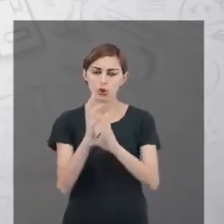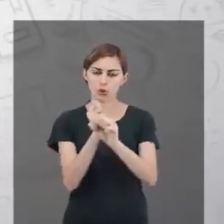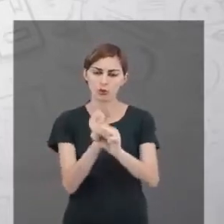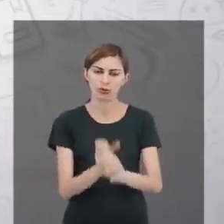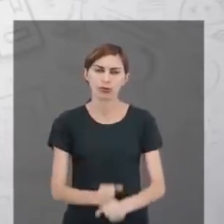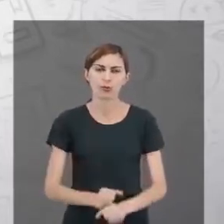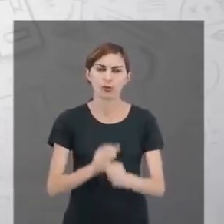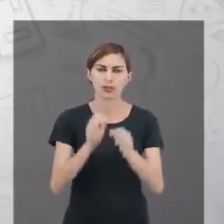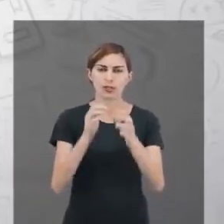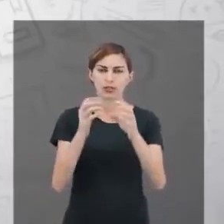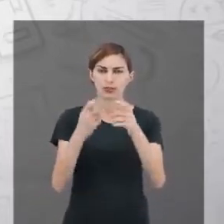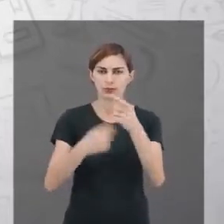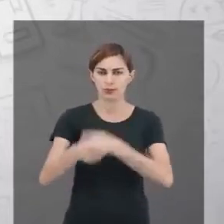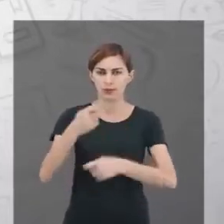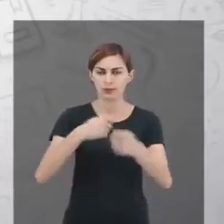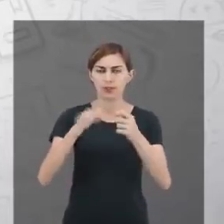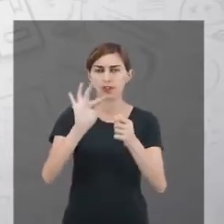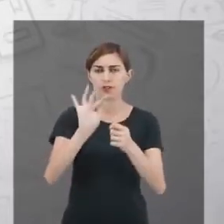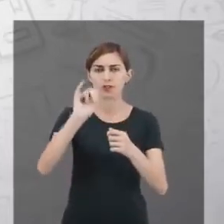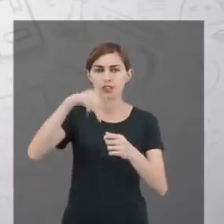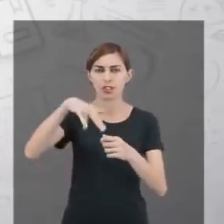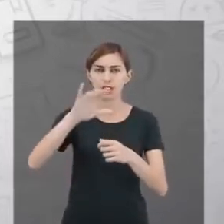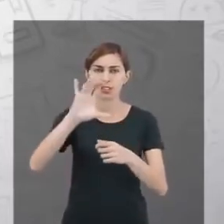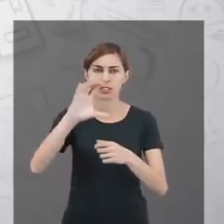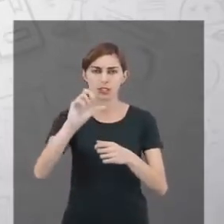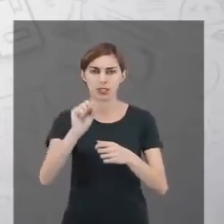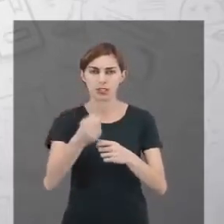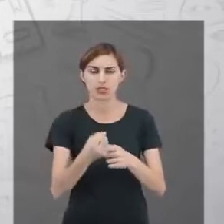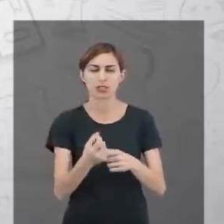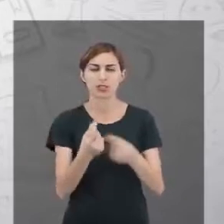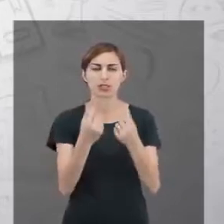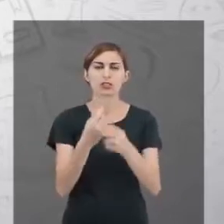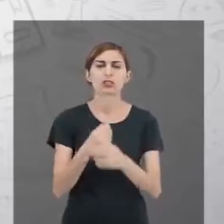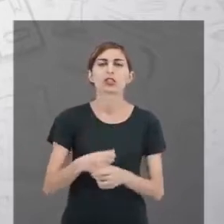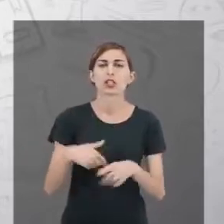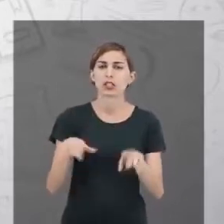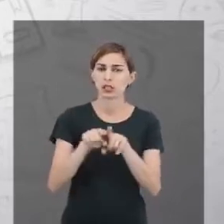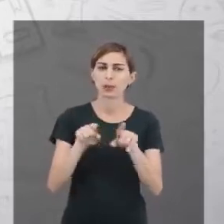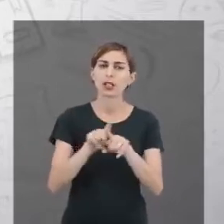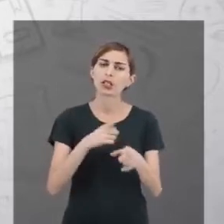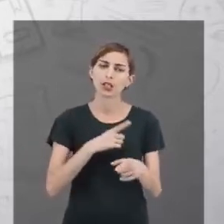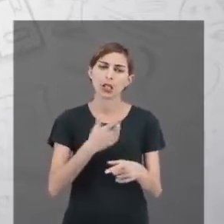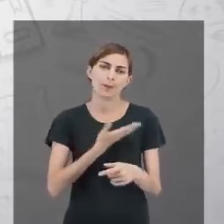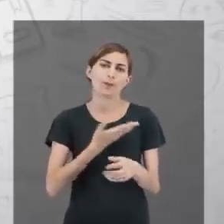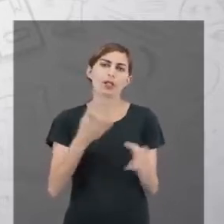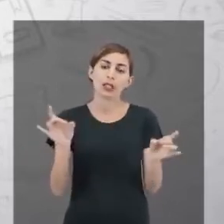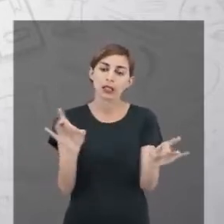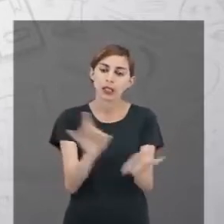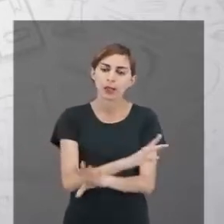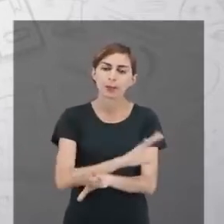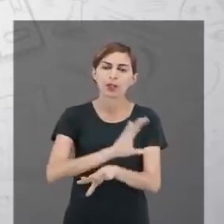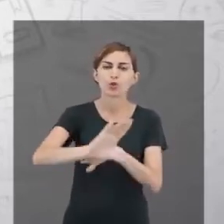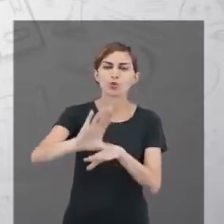você também tem, nesse módulo, colegas que estão terminando o curso técnico e que entraram a dois módulos